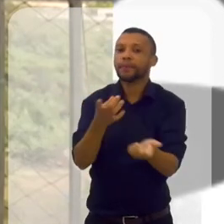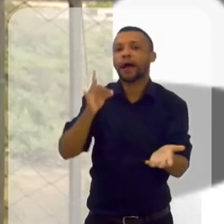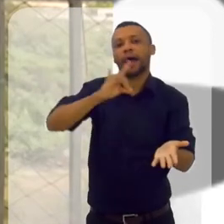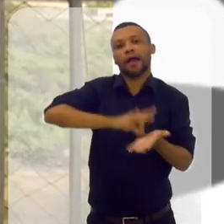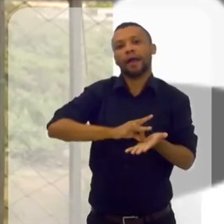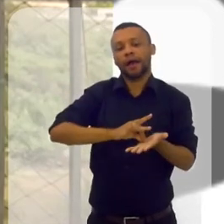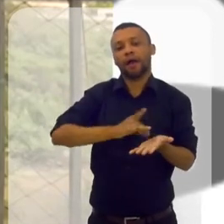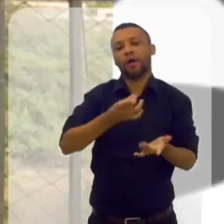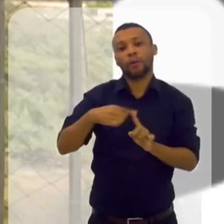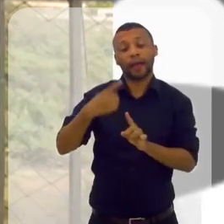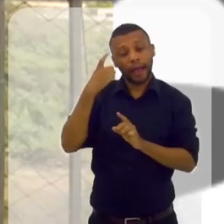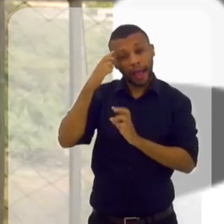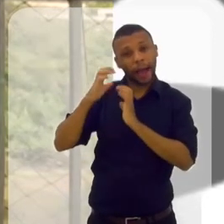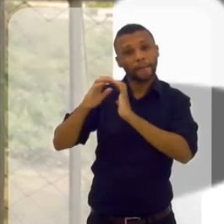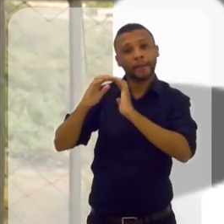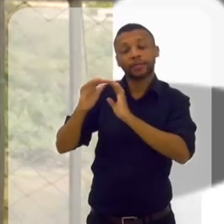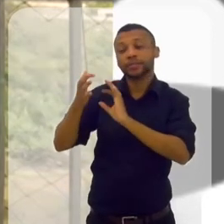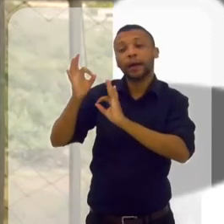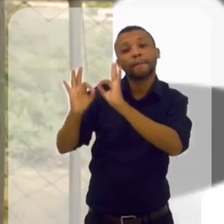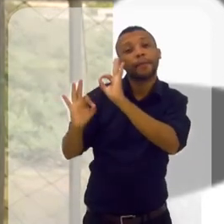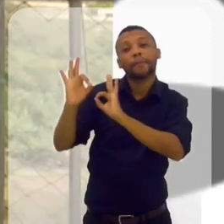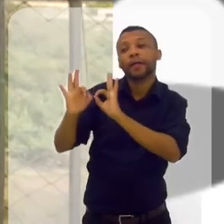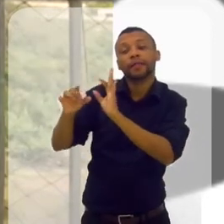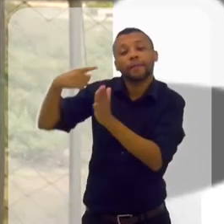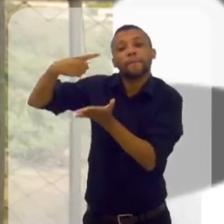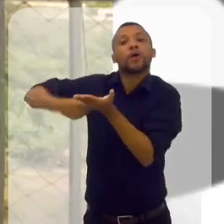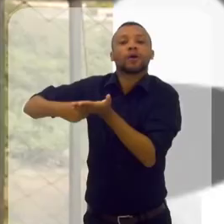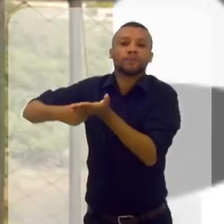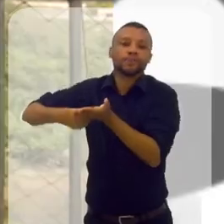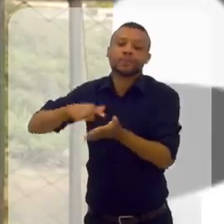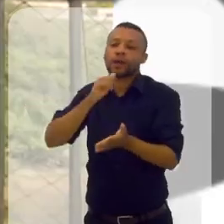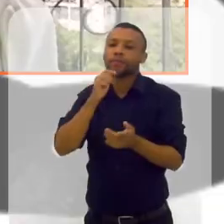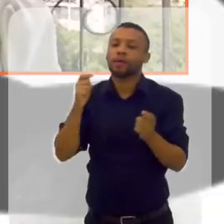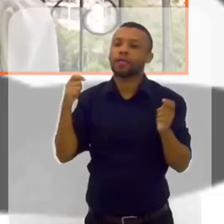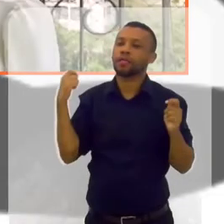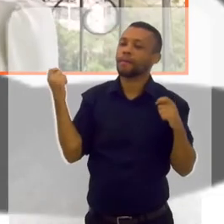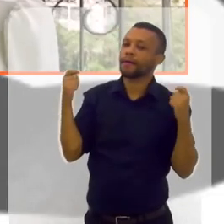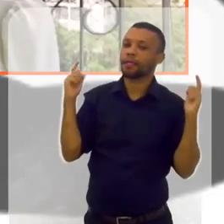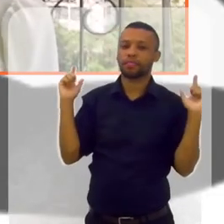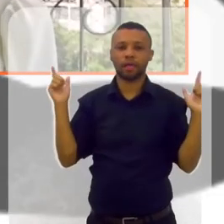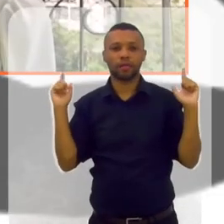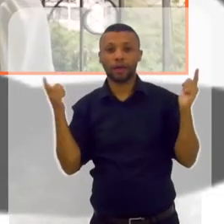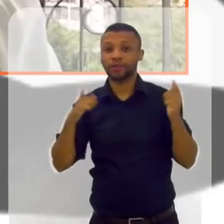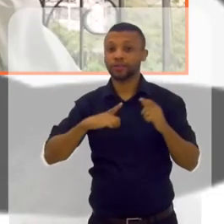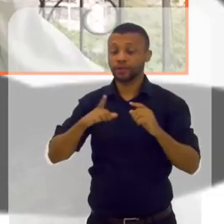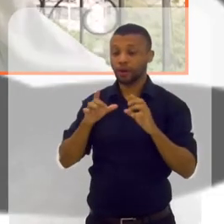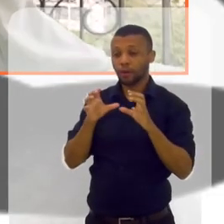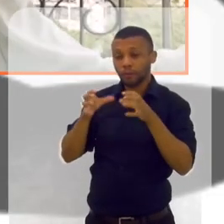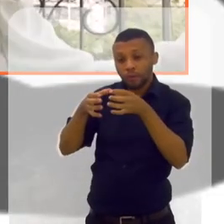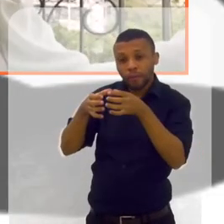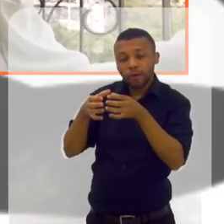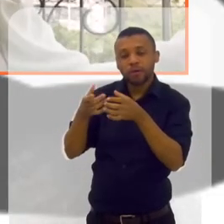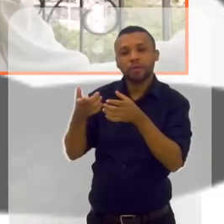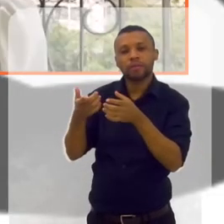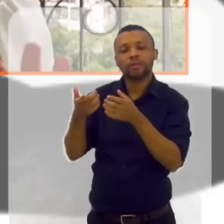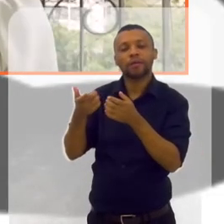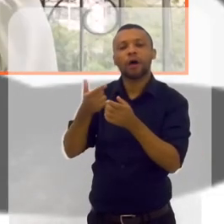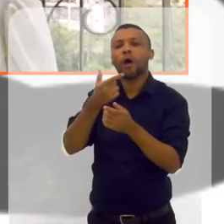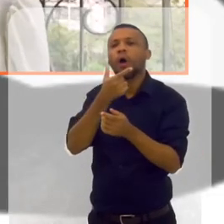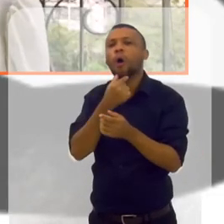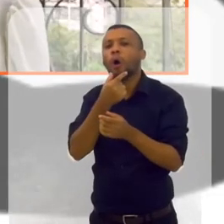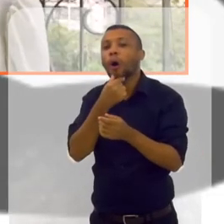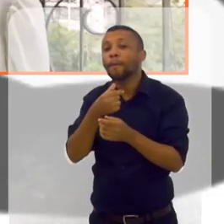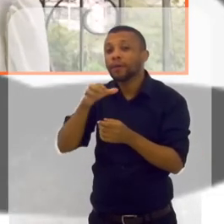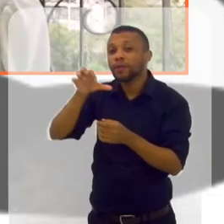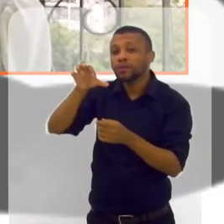rumando homens que não presta. Por Porque a mente dela está programada pra isso. E ela falava assim, olha, eu ia numa festa, Sibeli, tinha uma rodinha com